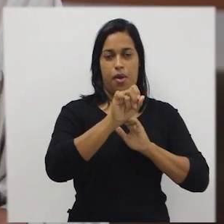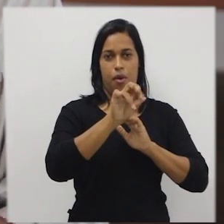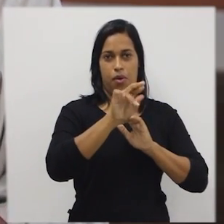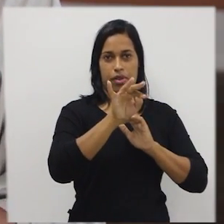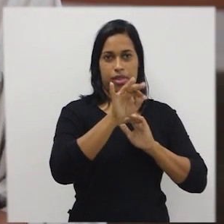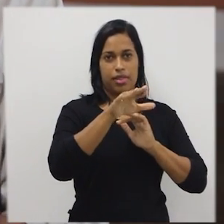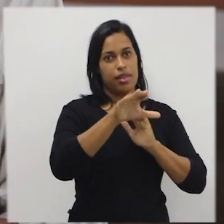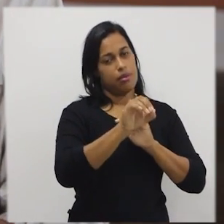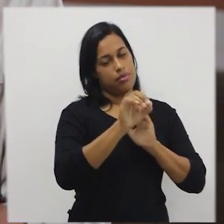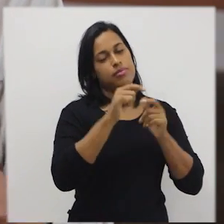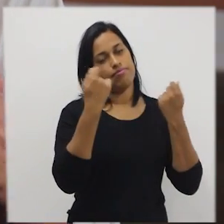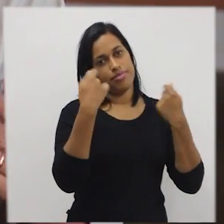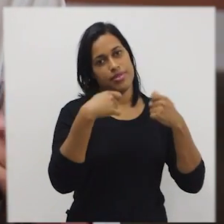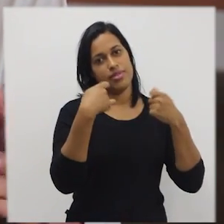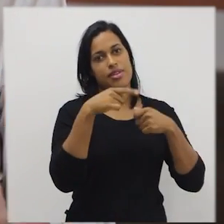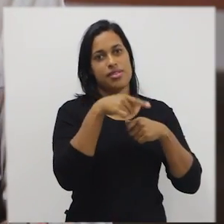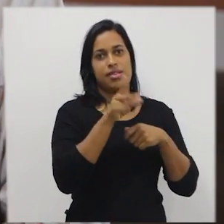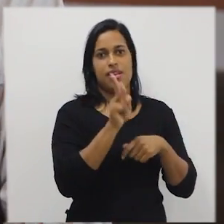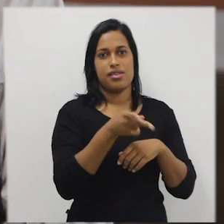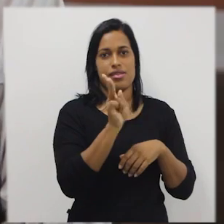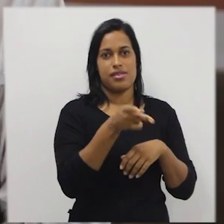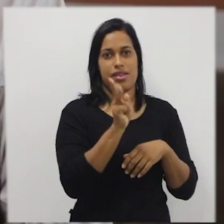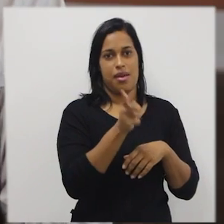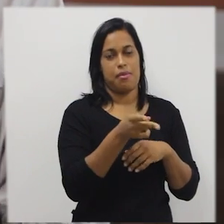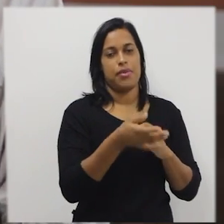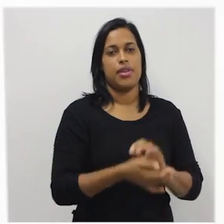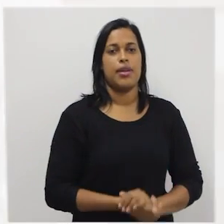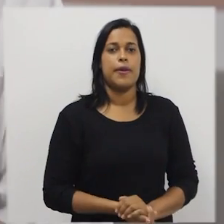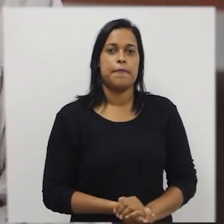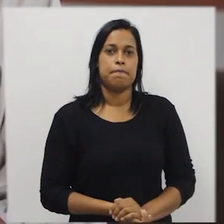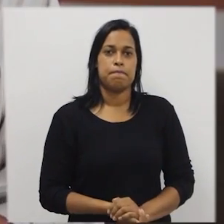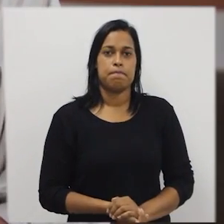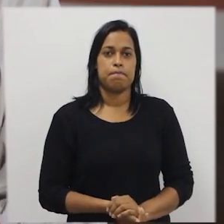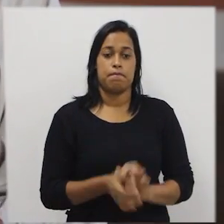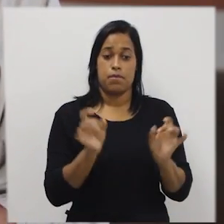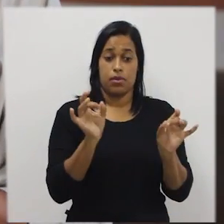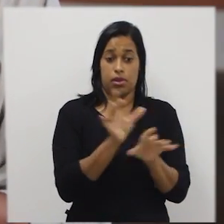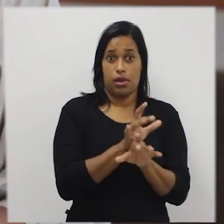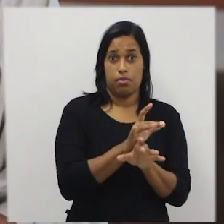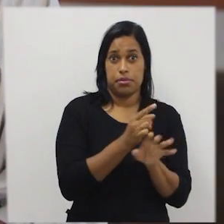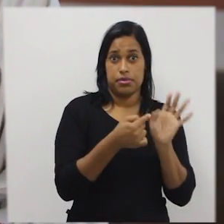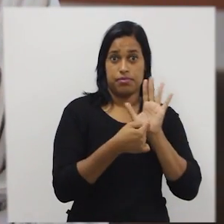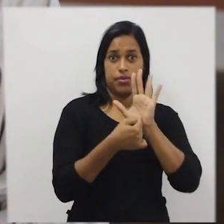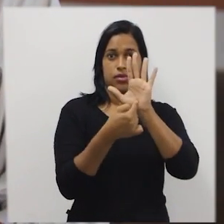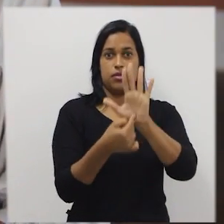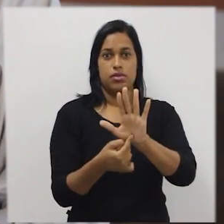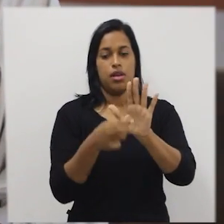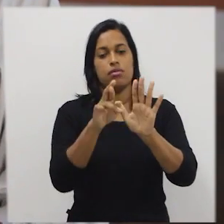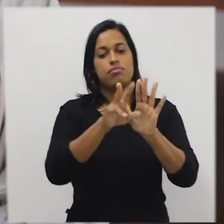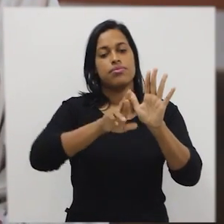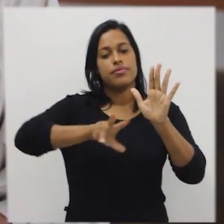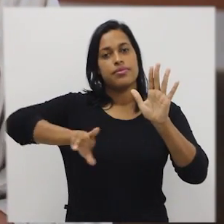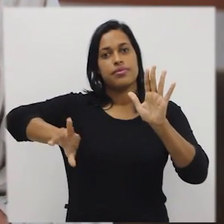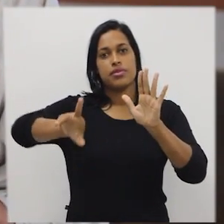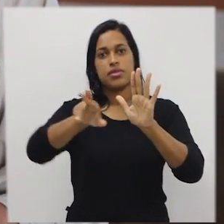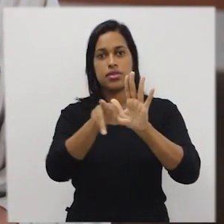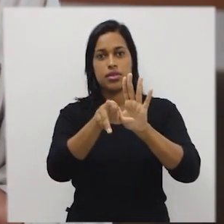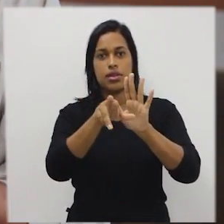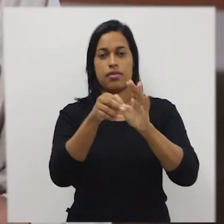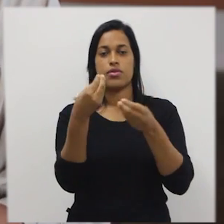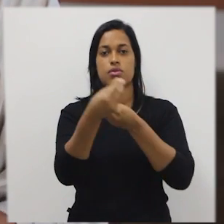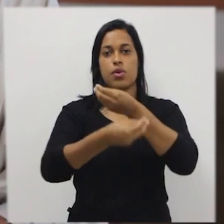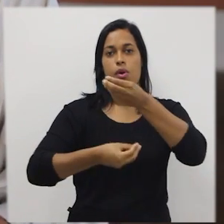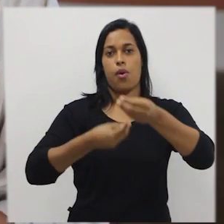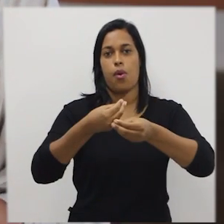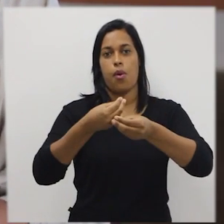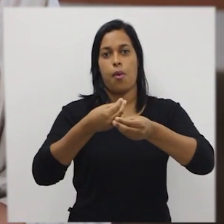são colocados no algoritmo e não precisa ser declarado de antemão. Após declarar todas as variáveis, nós passamos para